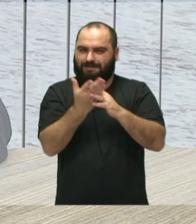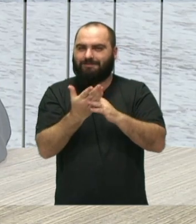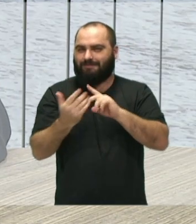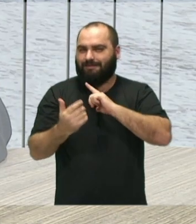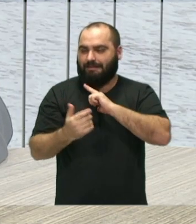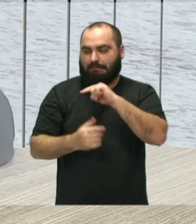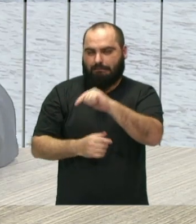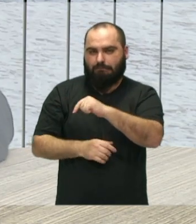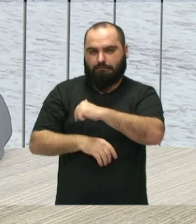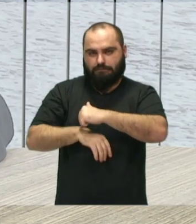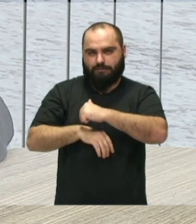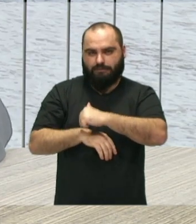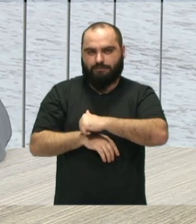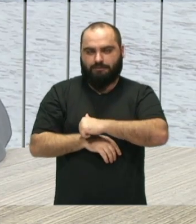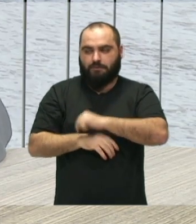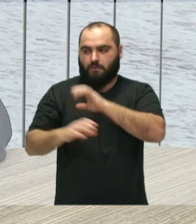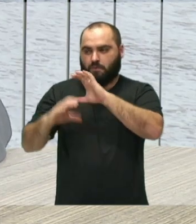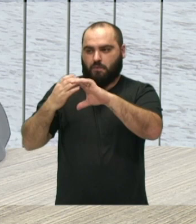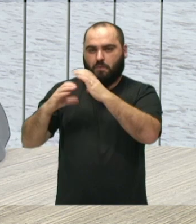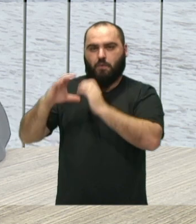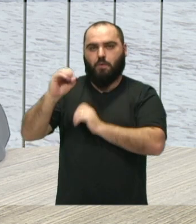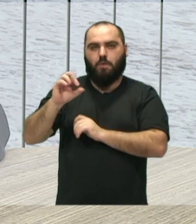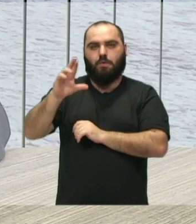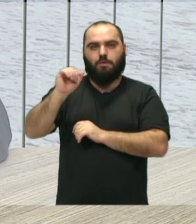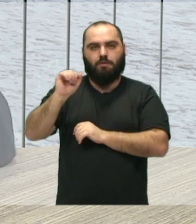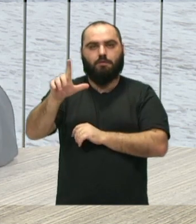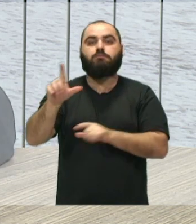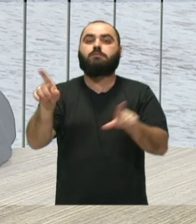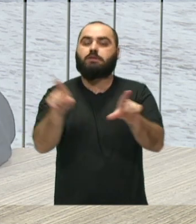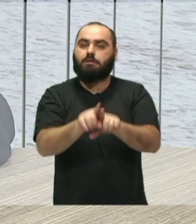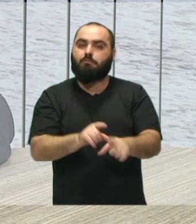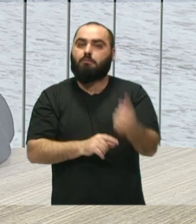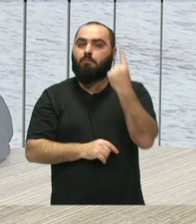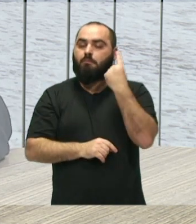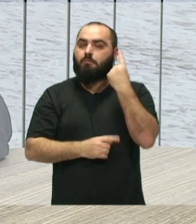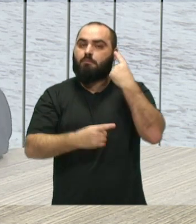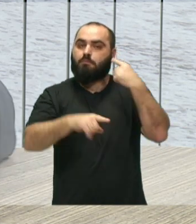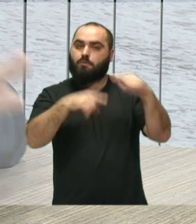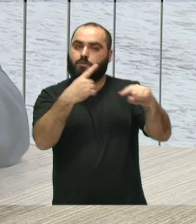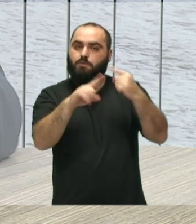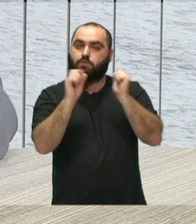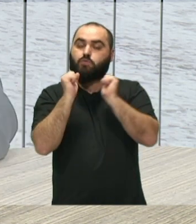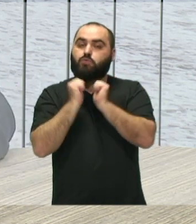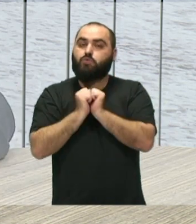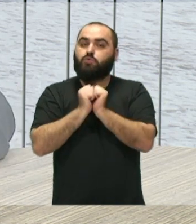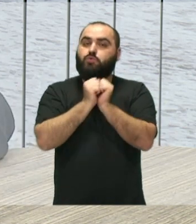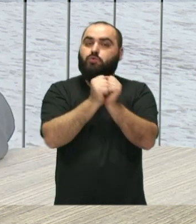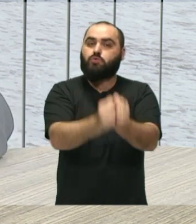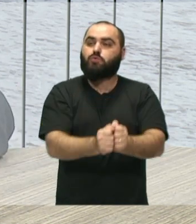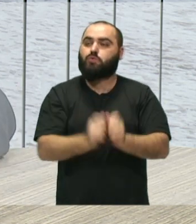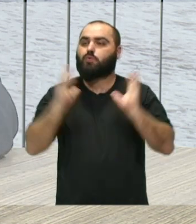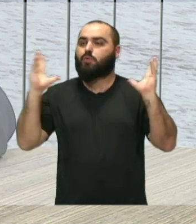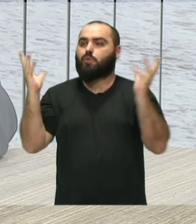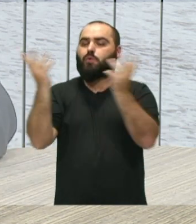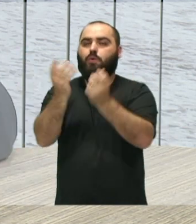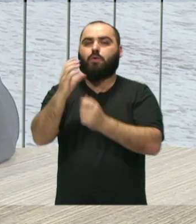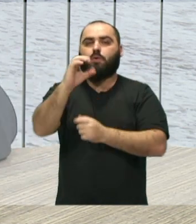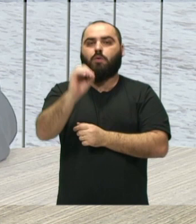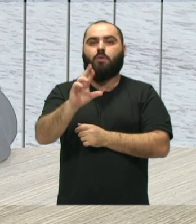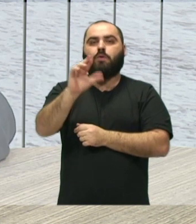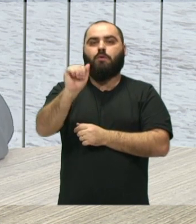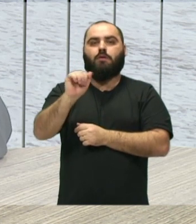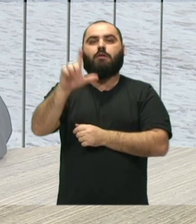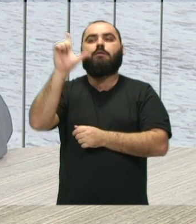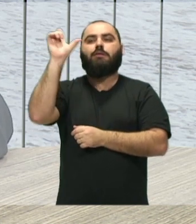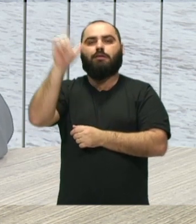ter antes, entre os corais. e também faremos uma música, também um número junto com todos os corais, que é a música final